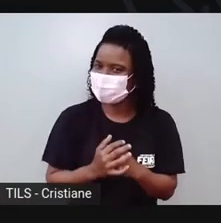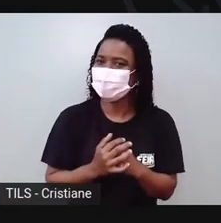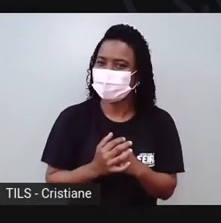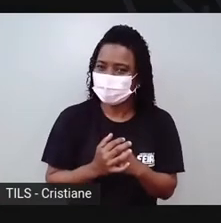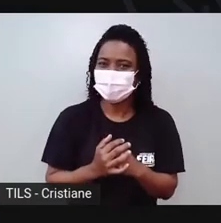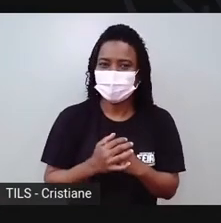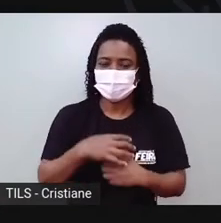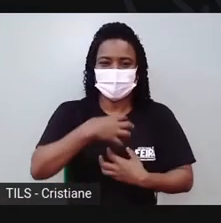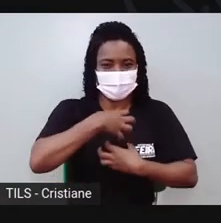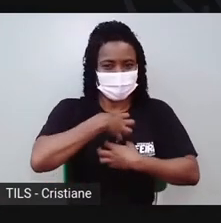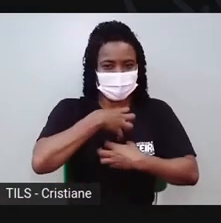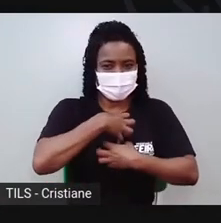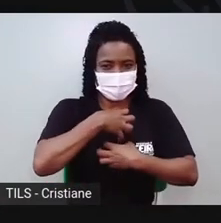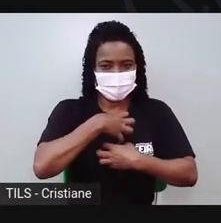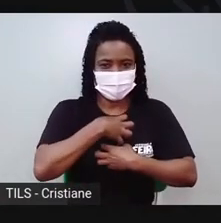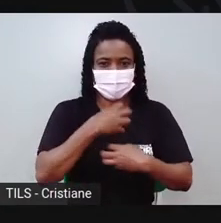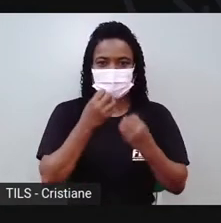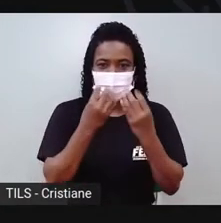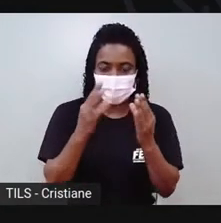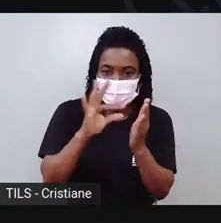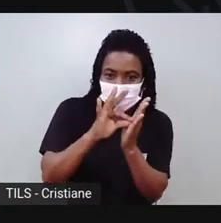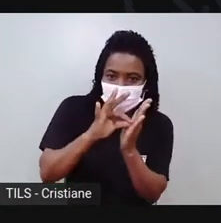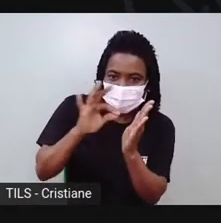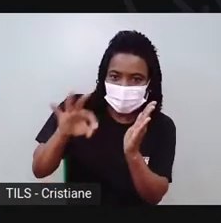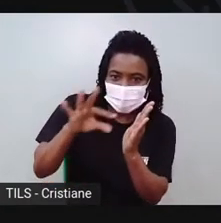Achei uma pedrinha aqui, ó. Tá vendo?